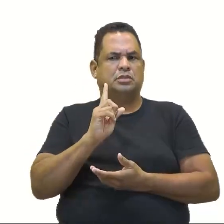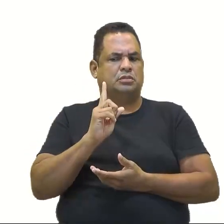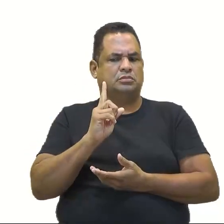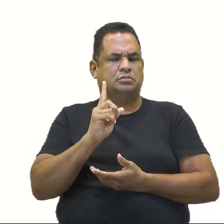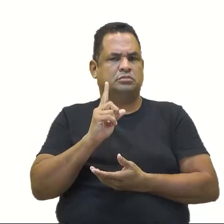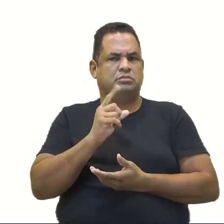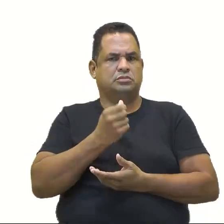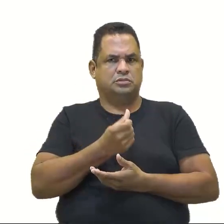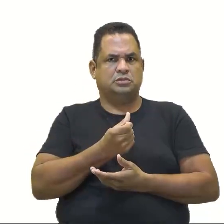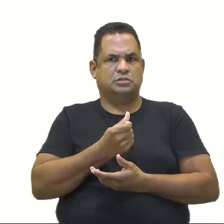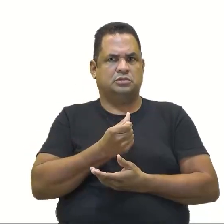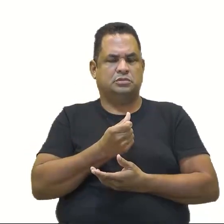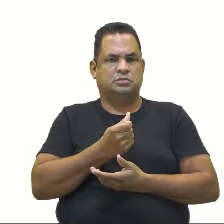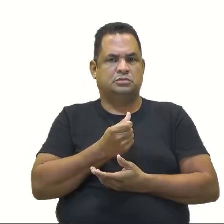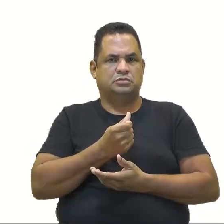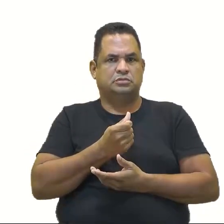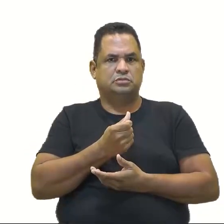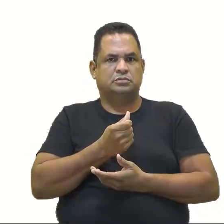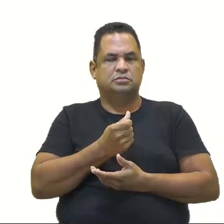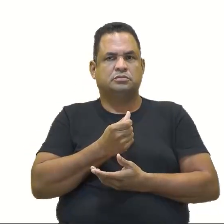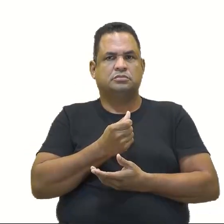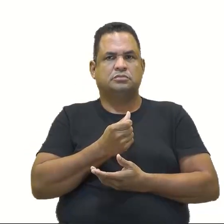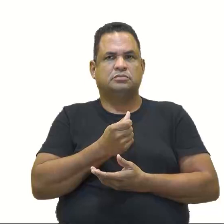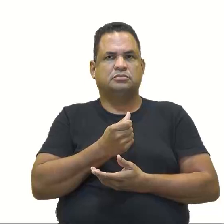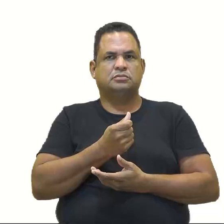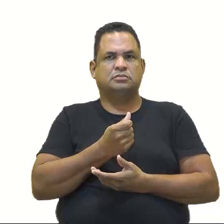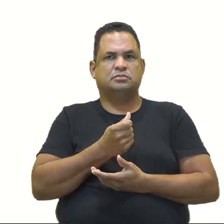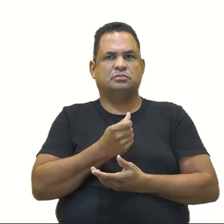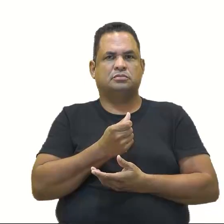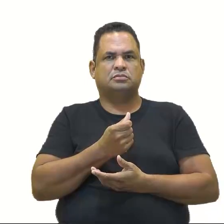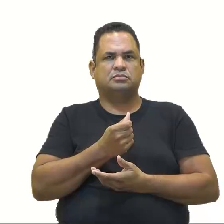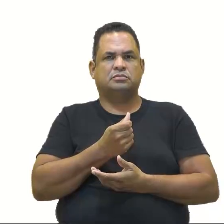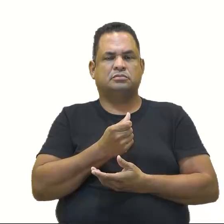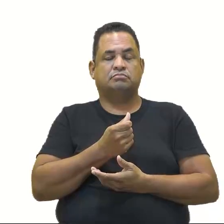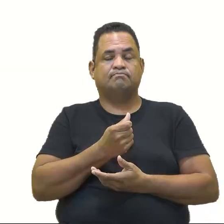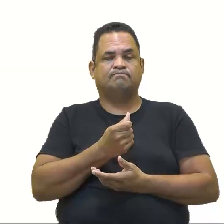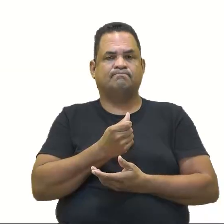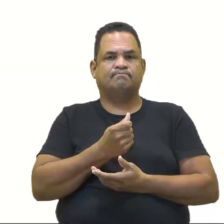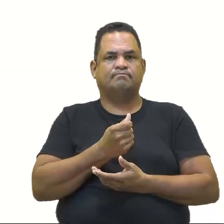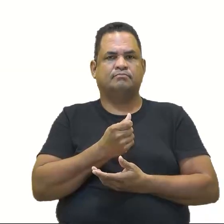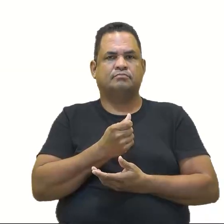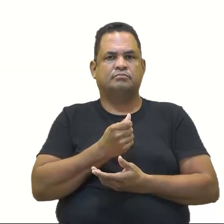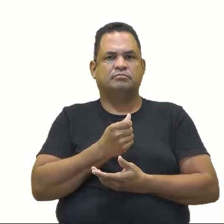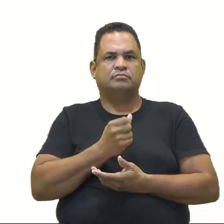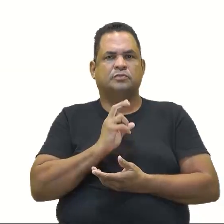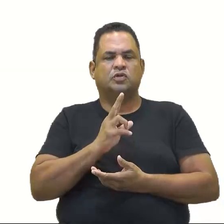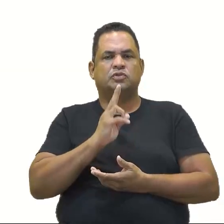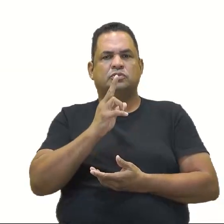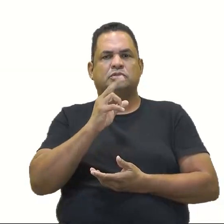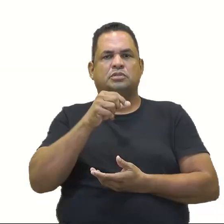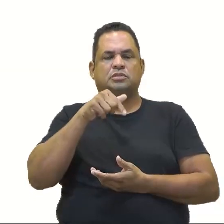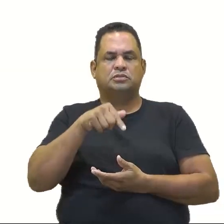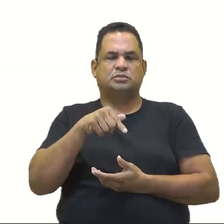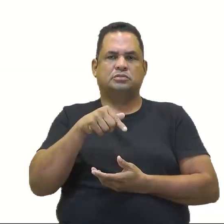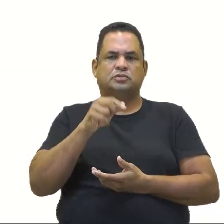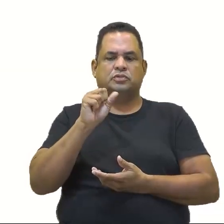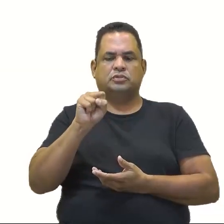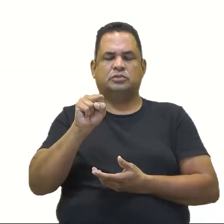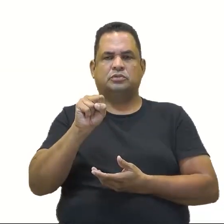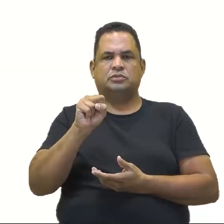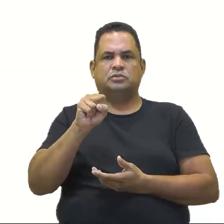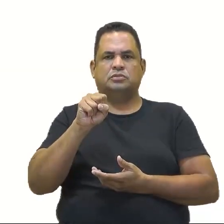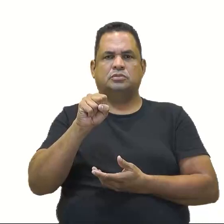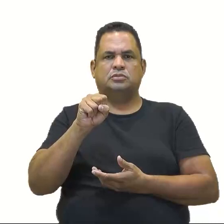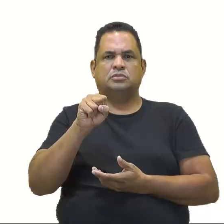O 6. Ah, uma vez só, tá? Achei que tinha colocado duas já. Vamos lá. O 6 aí, o 7, o 8.